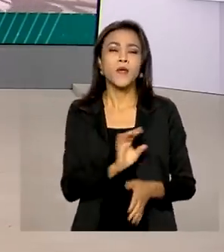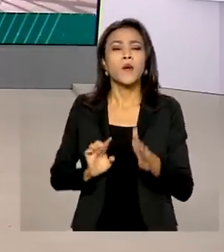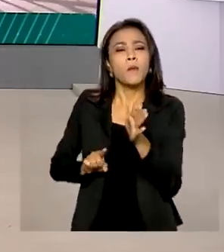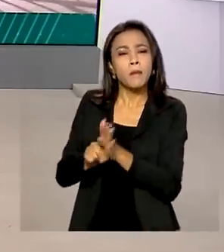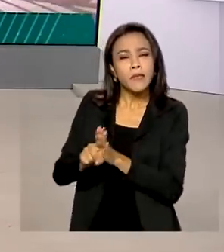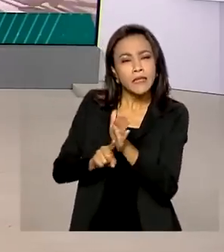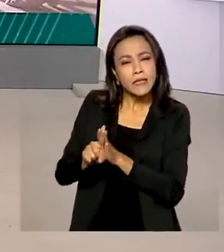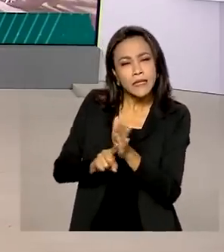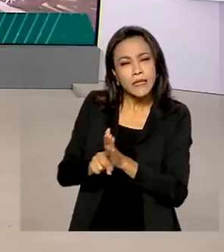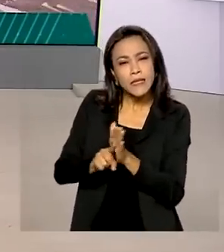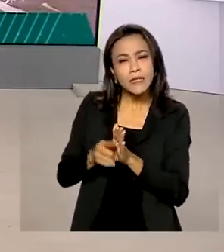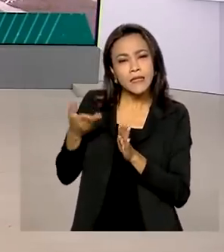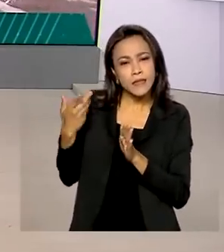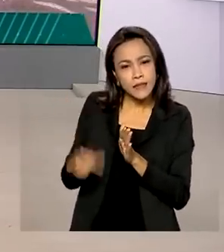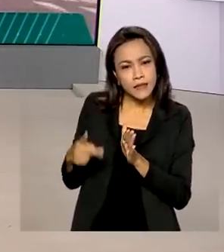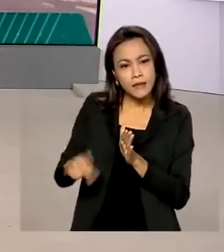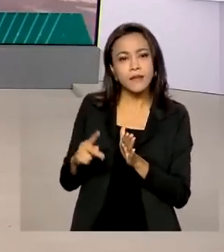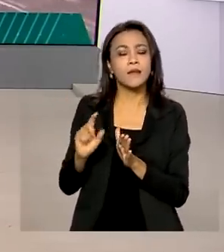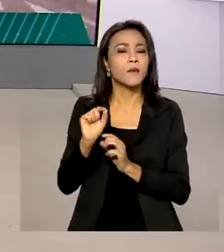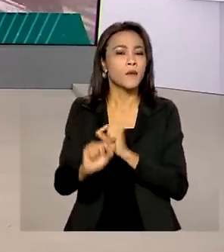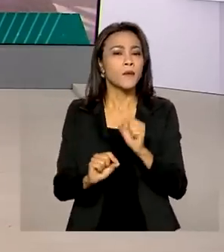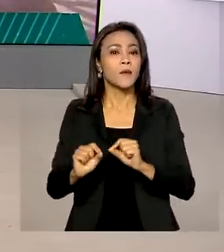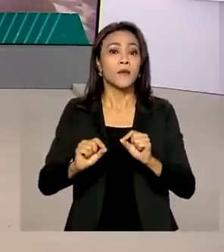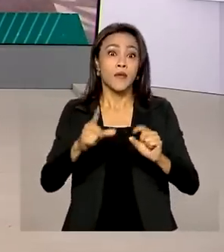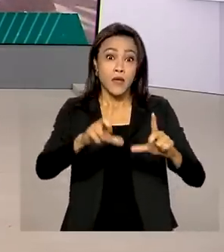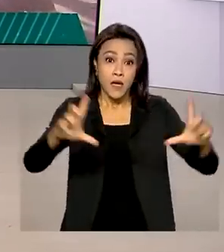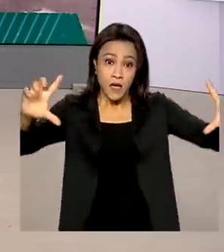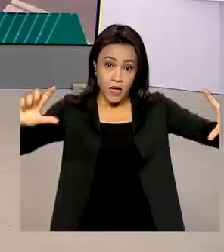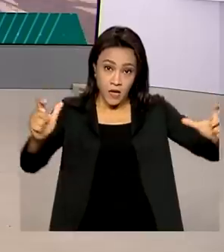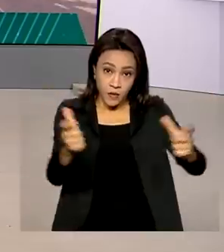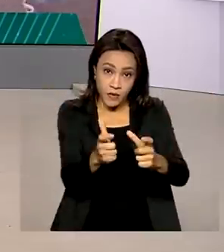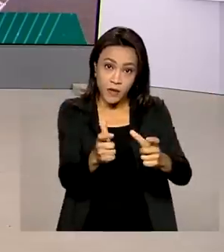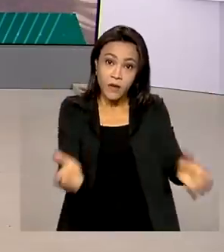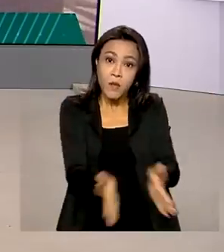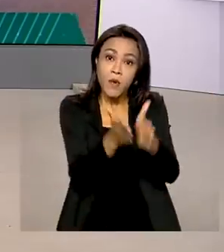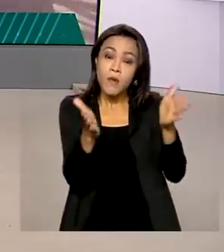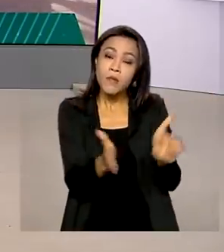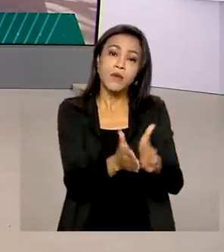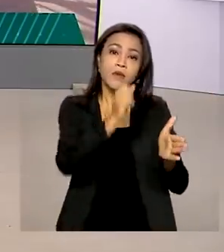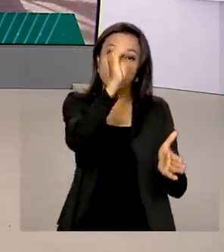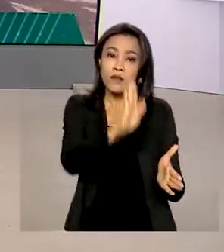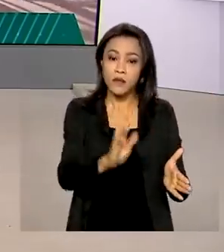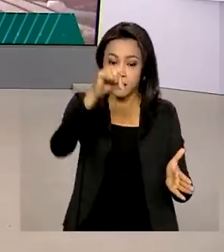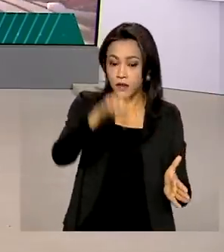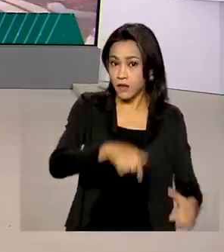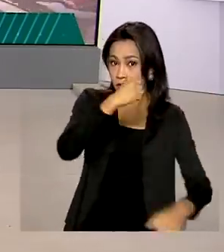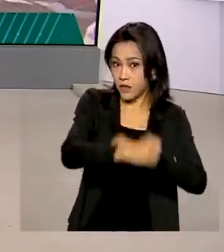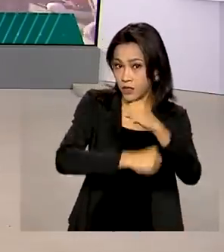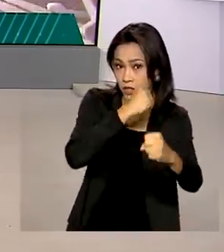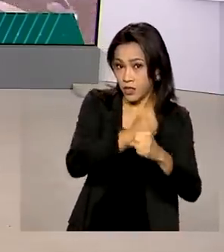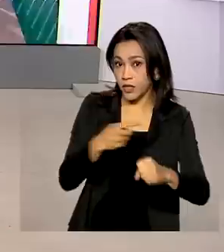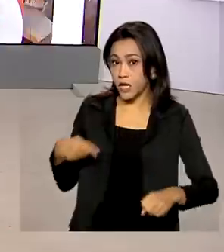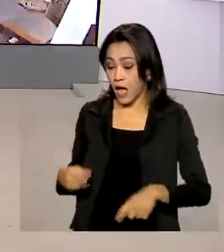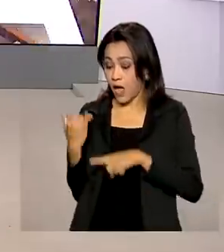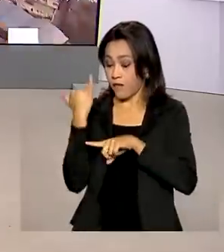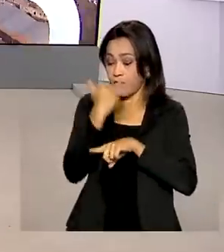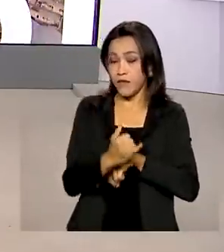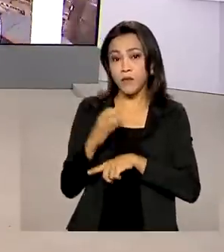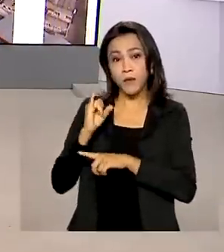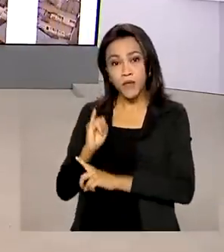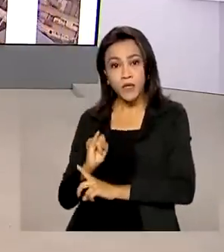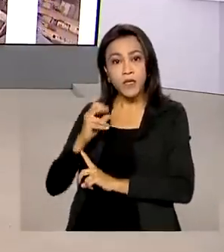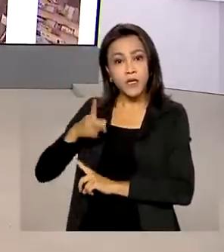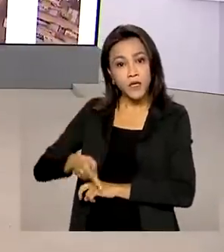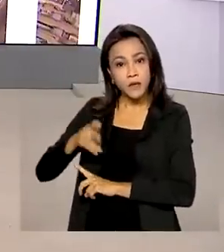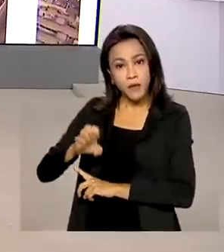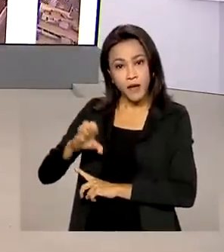Pesquisa Econômica Aplicada projeta a redução da extrema pobreza no Brasil neste ano. A tendência, segundo o IPEA, é contrária